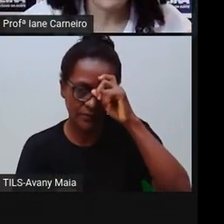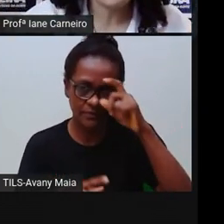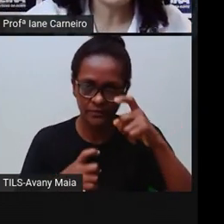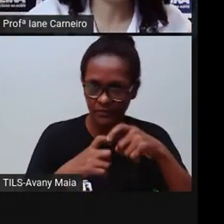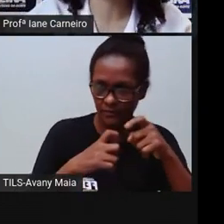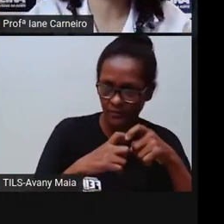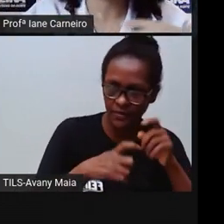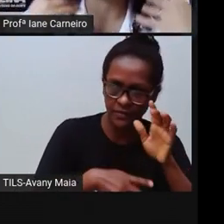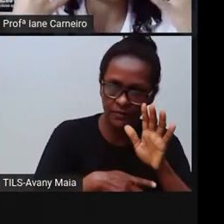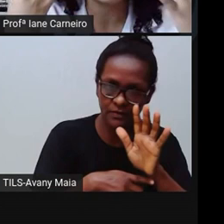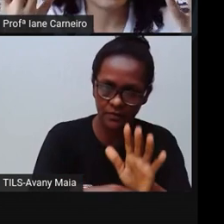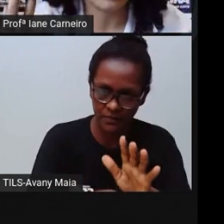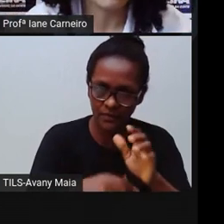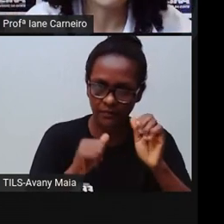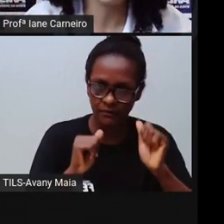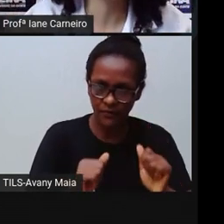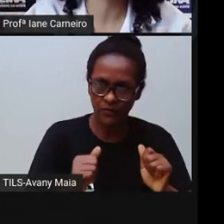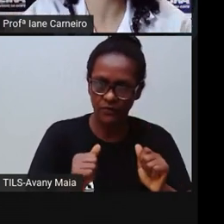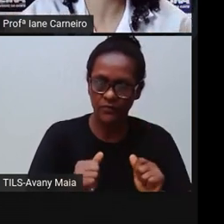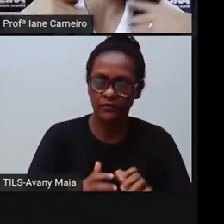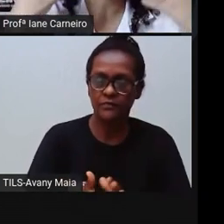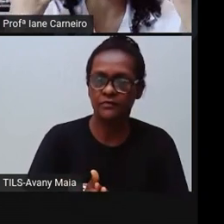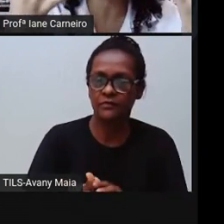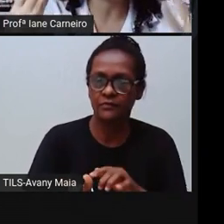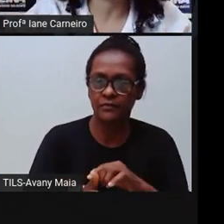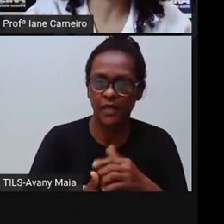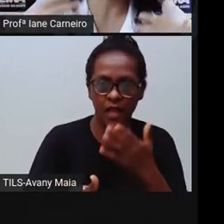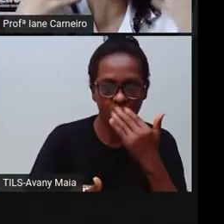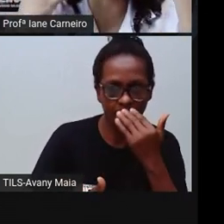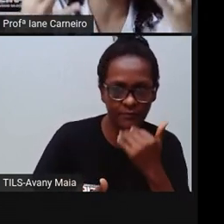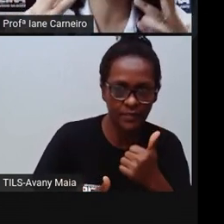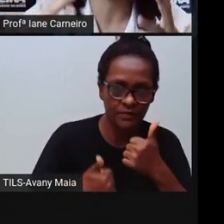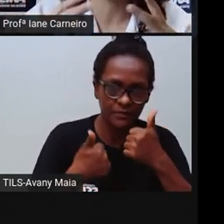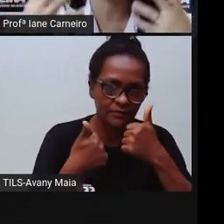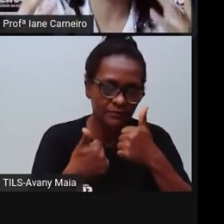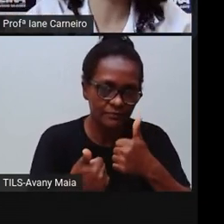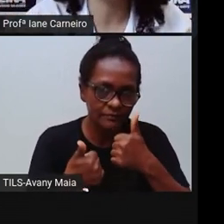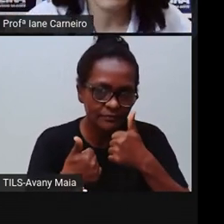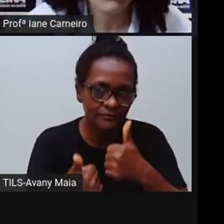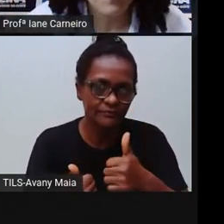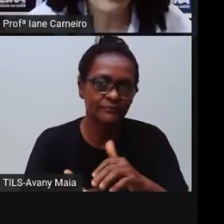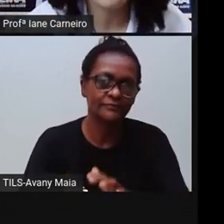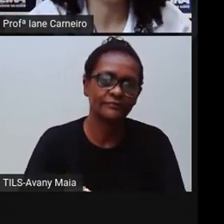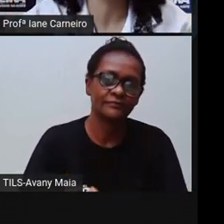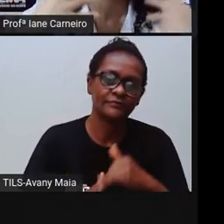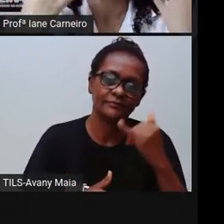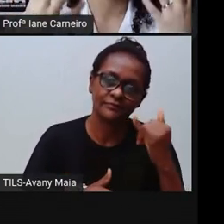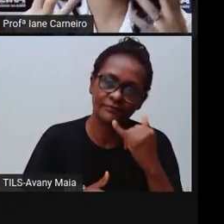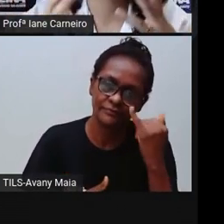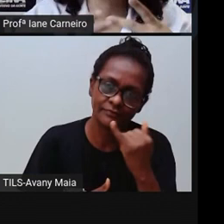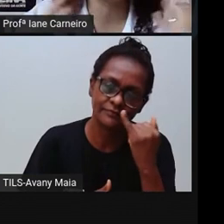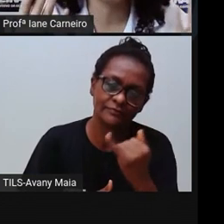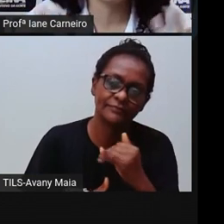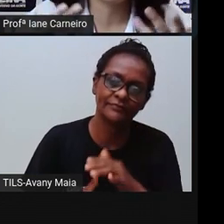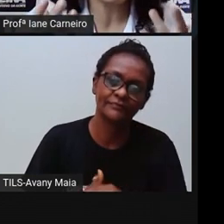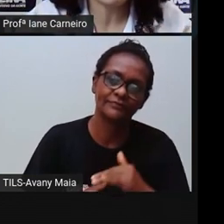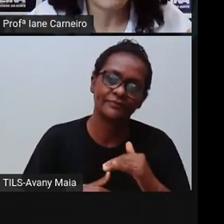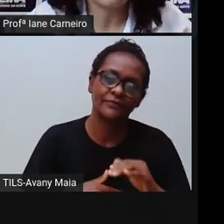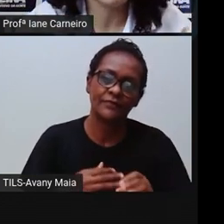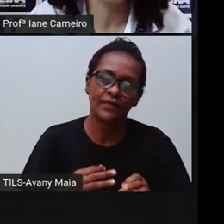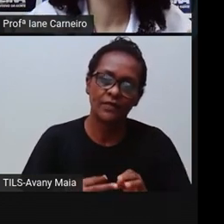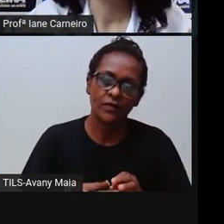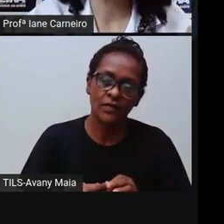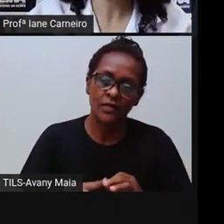planejamento, né? De como vai nascer aquela criança, se alimentar bem com aquela criança, criança desde a barriga, ela se desenvolva